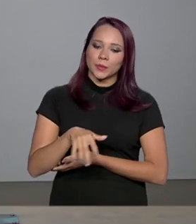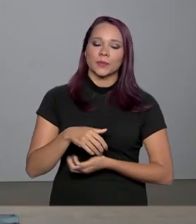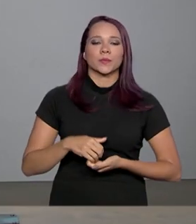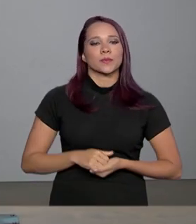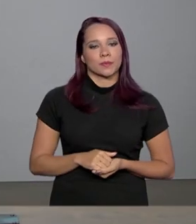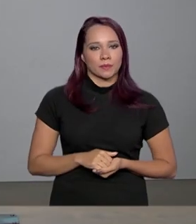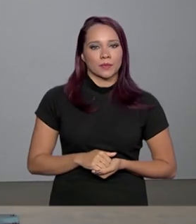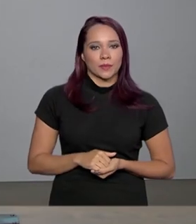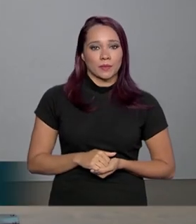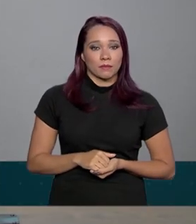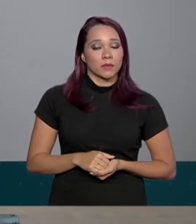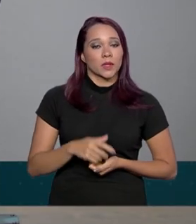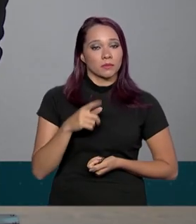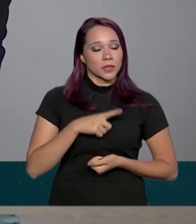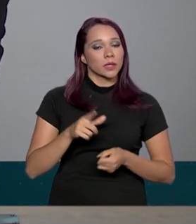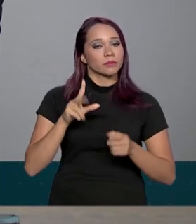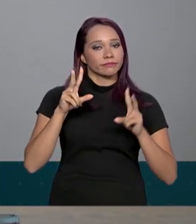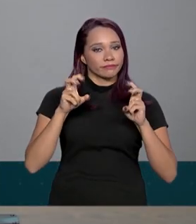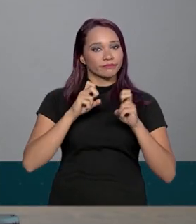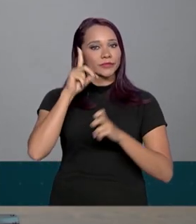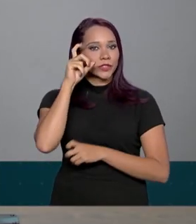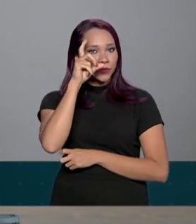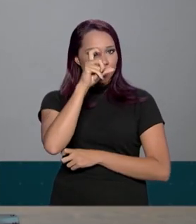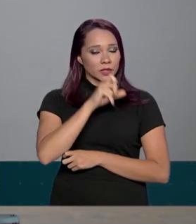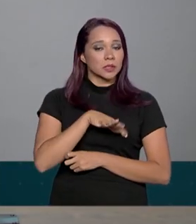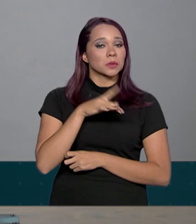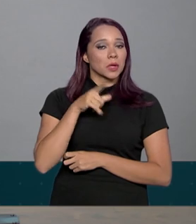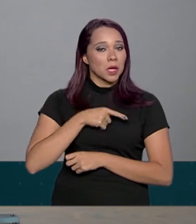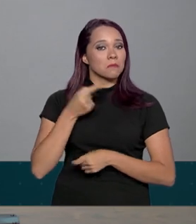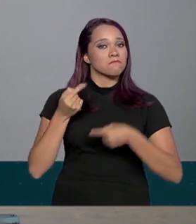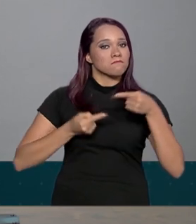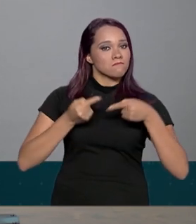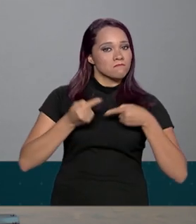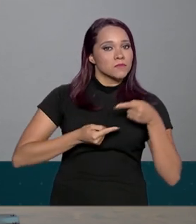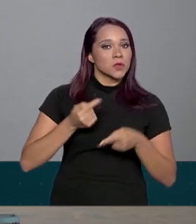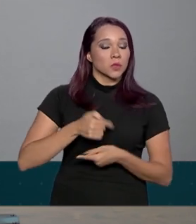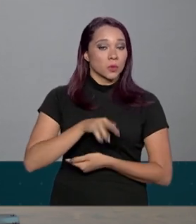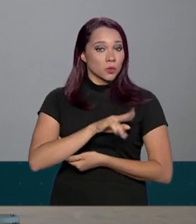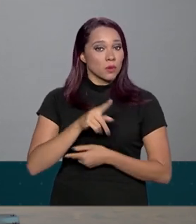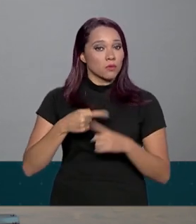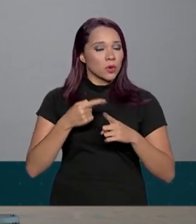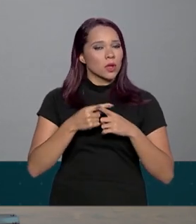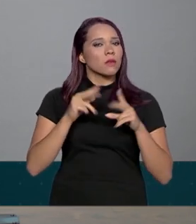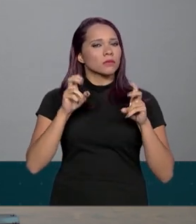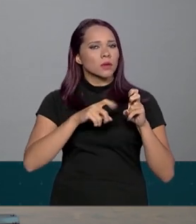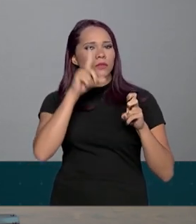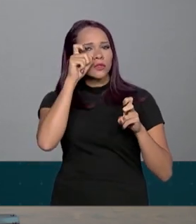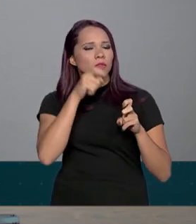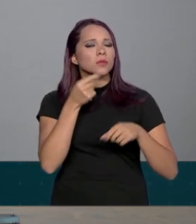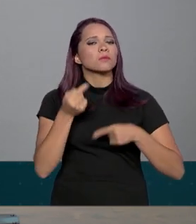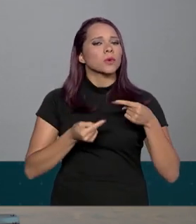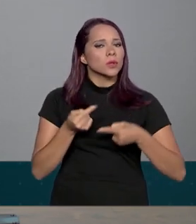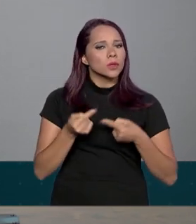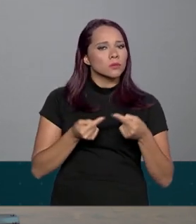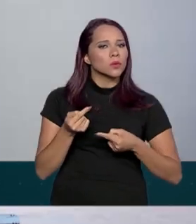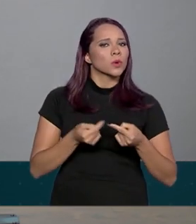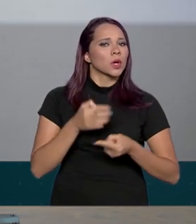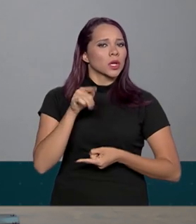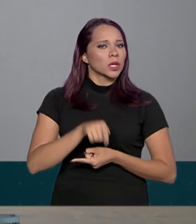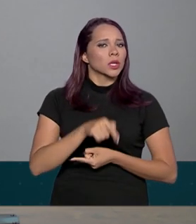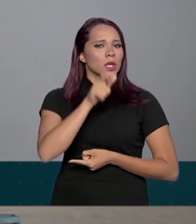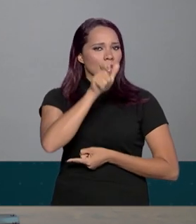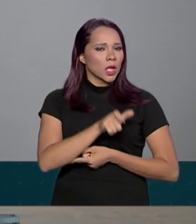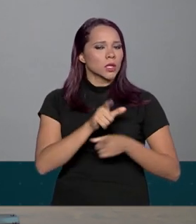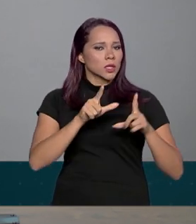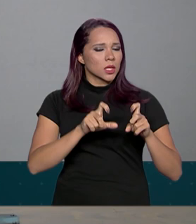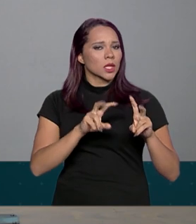Nós sabemos que é um tema difícil, por vezes polêmico, mas não é porque o tema é difícil ou polêmico que ele não tem